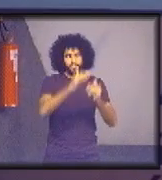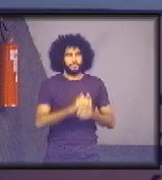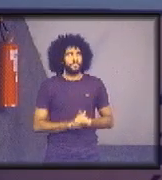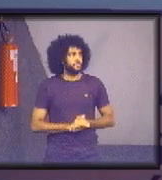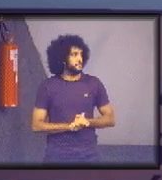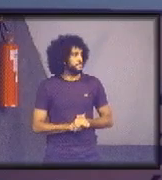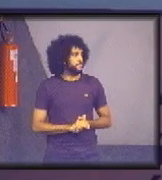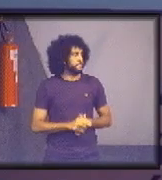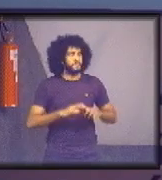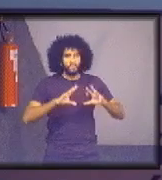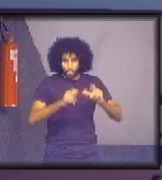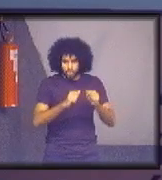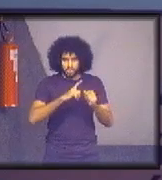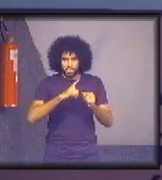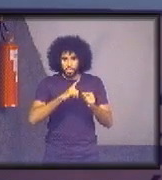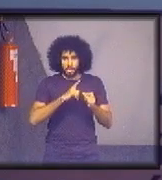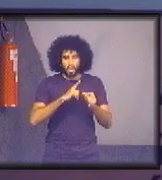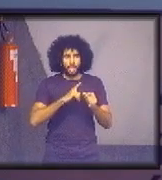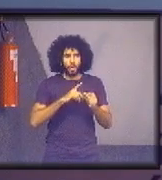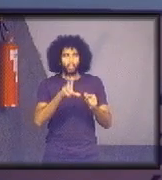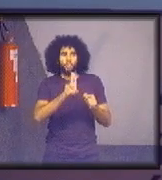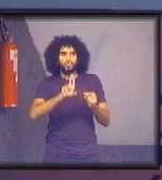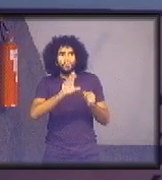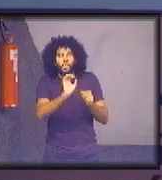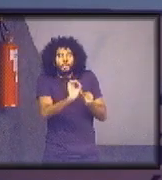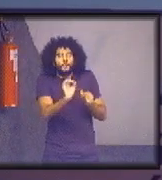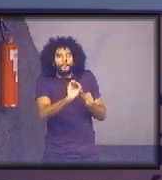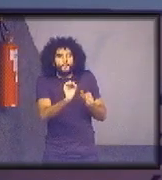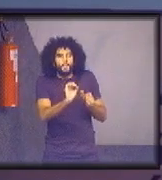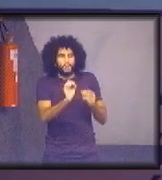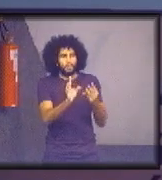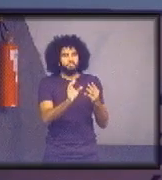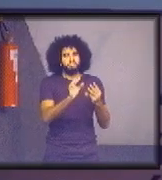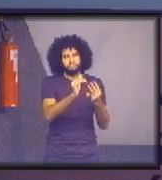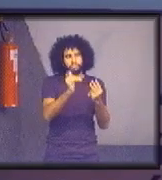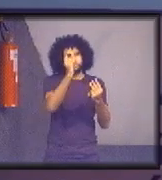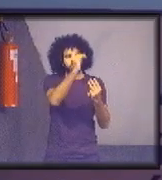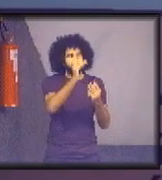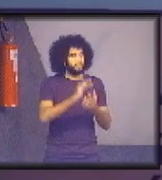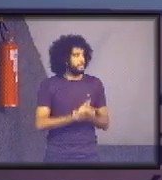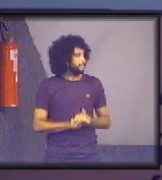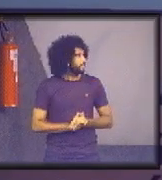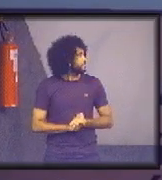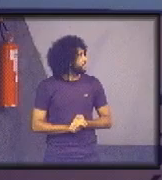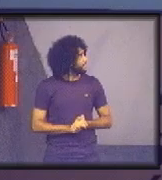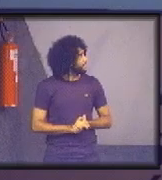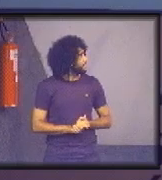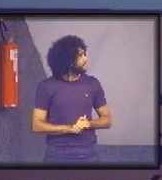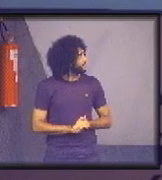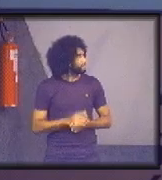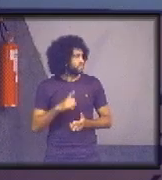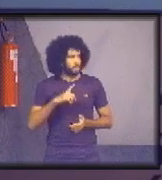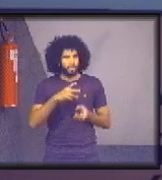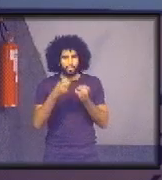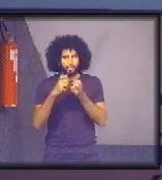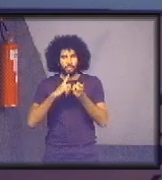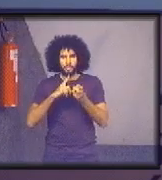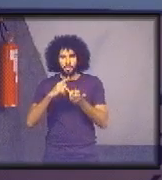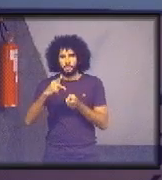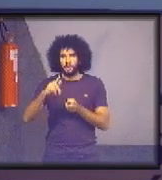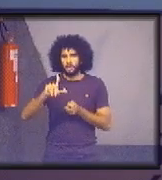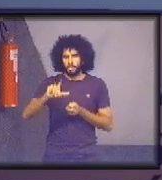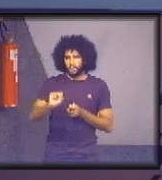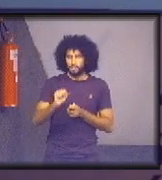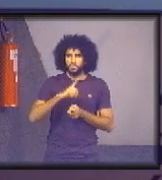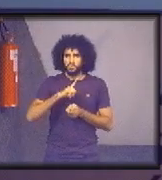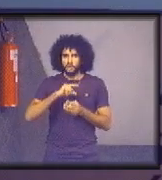Todos os que tiveram consumo zero vão ganhar pontuação máxima. O PLS prevê... Porque a gente viu ali, acho que são 30 e poucos tribunais com zero, de garrafa